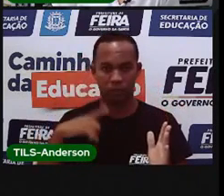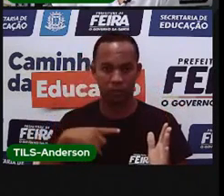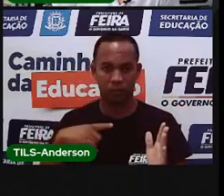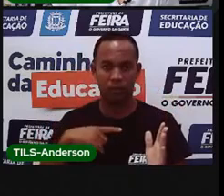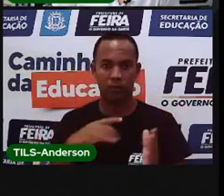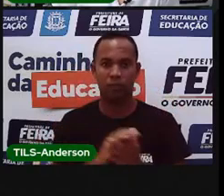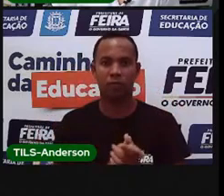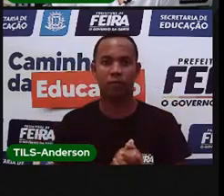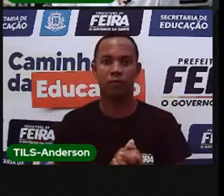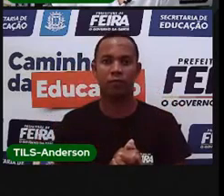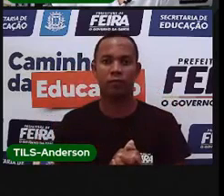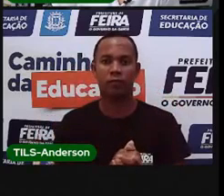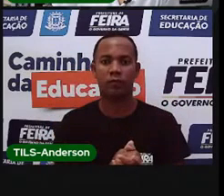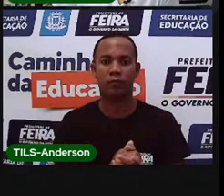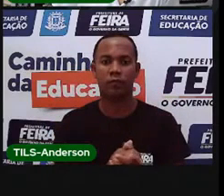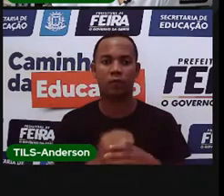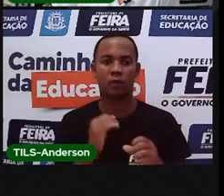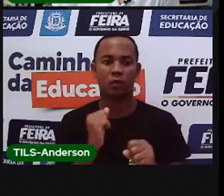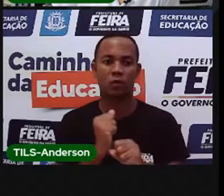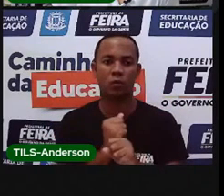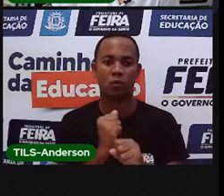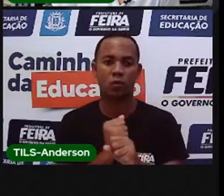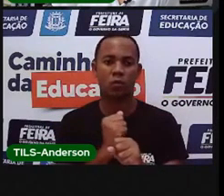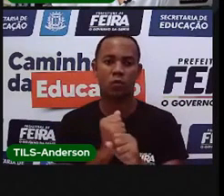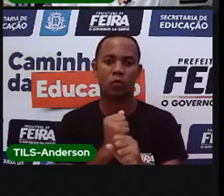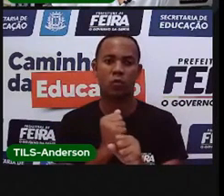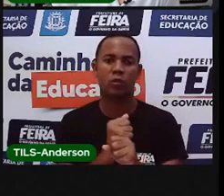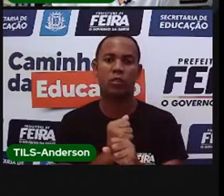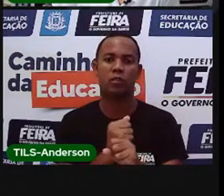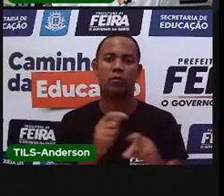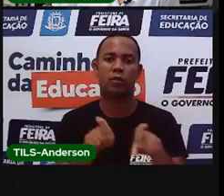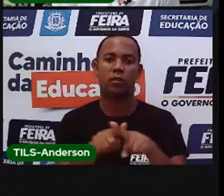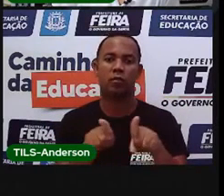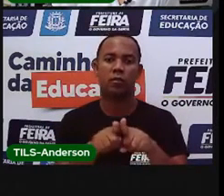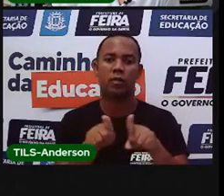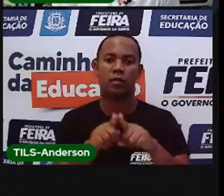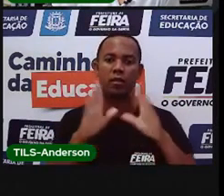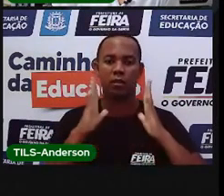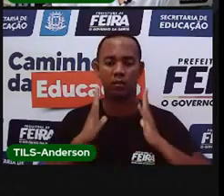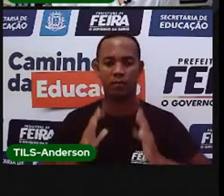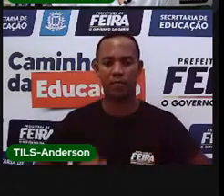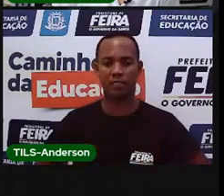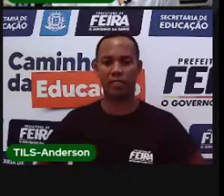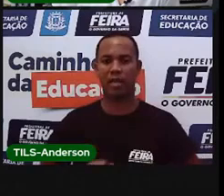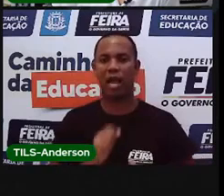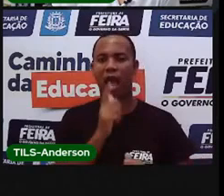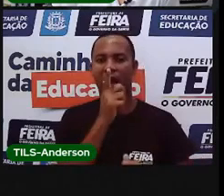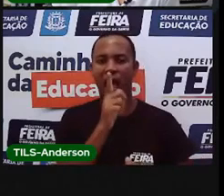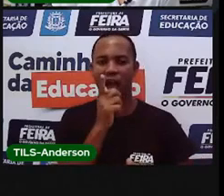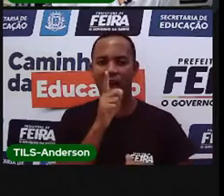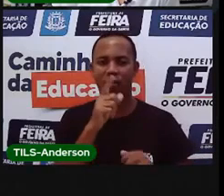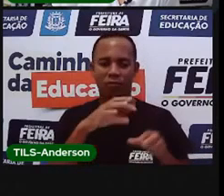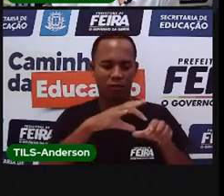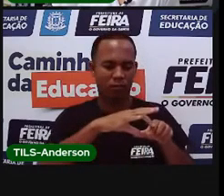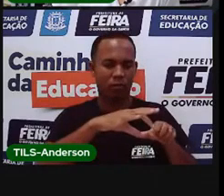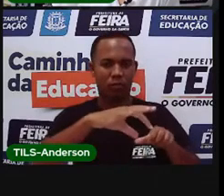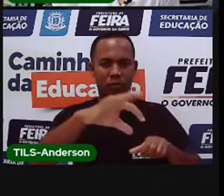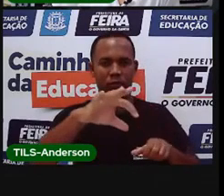utiliza, como construção e tratamento de rede de água e esgoto,